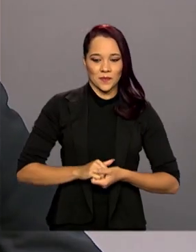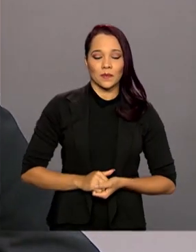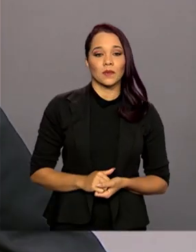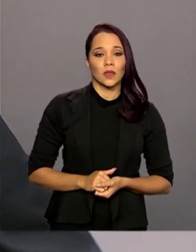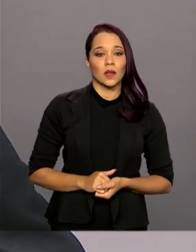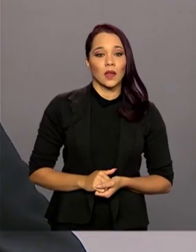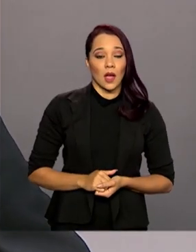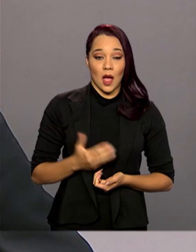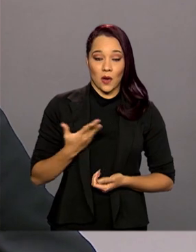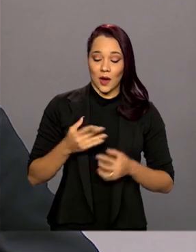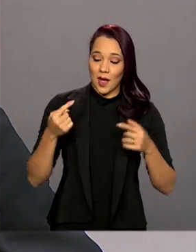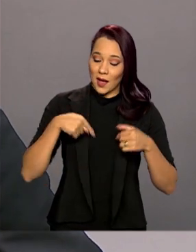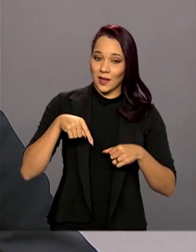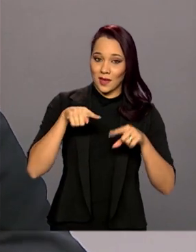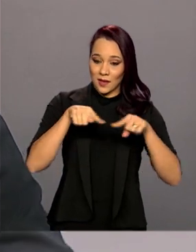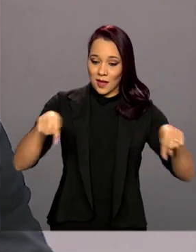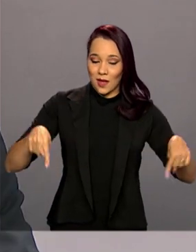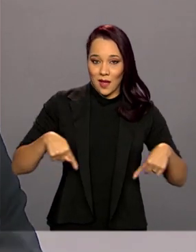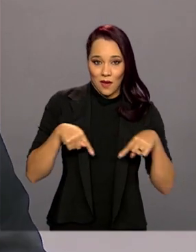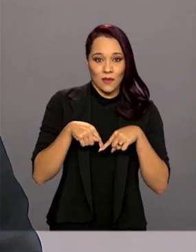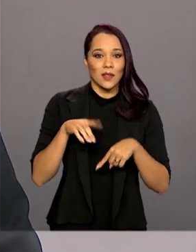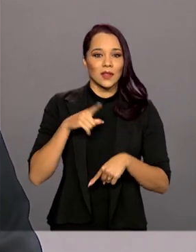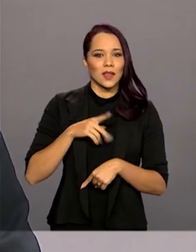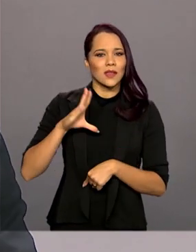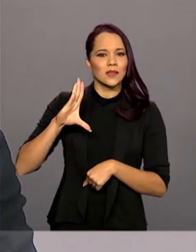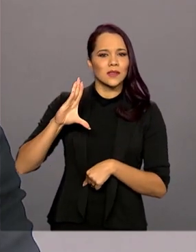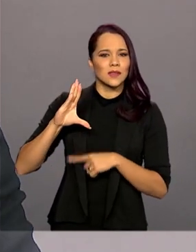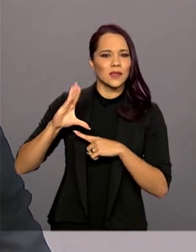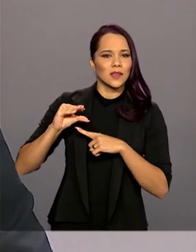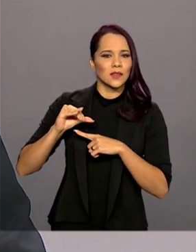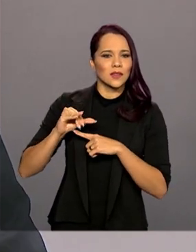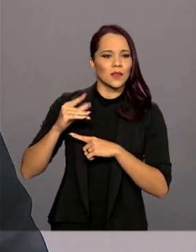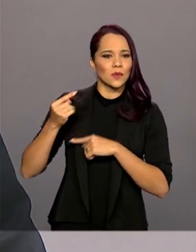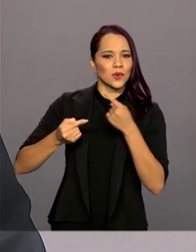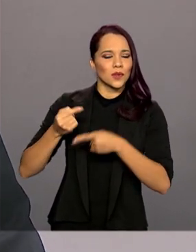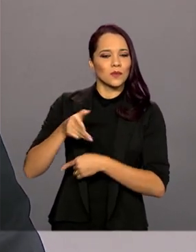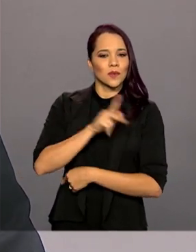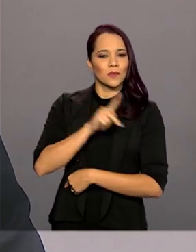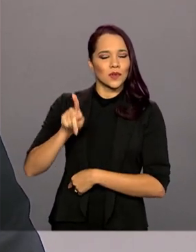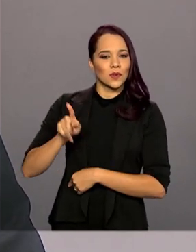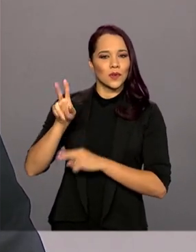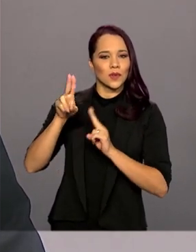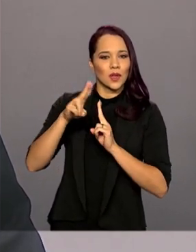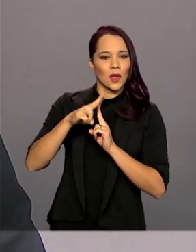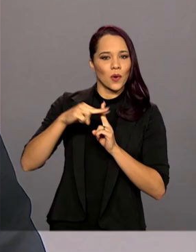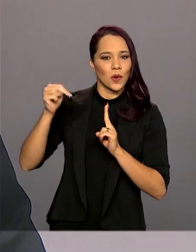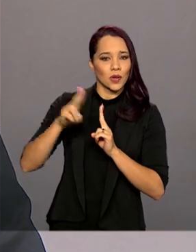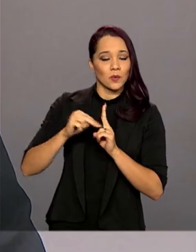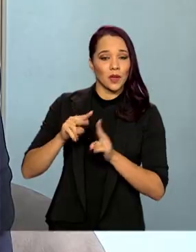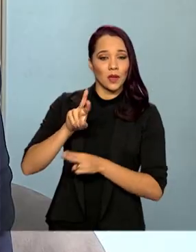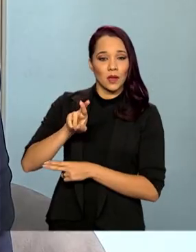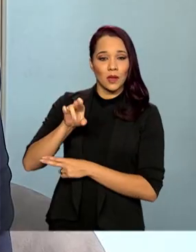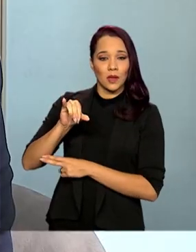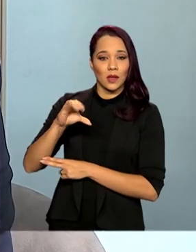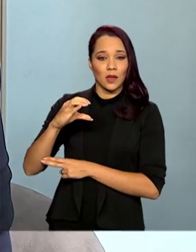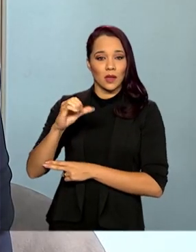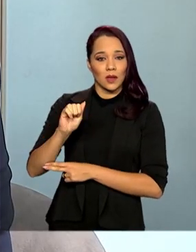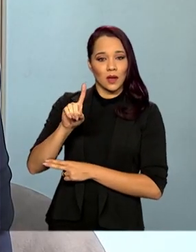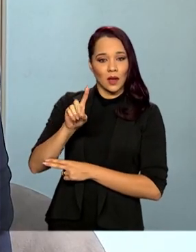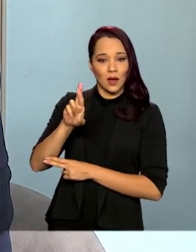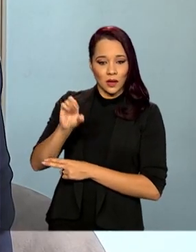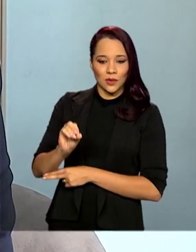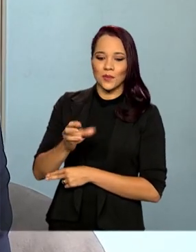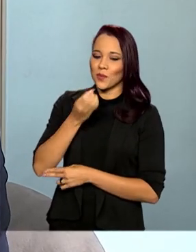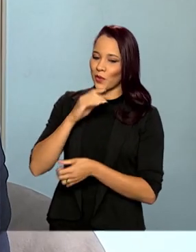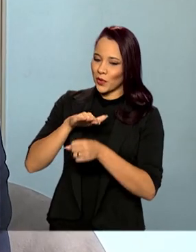Aqui no nosso estúdio nós recebemos também o cientista político e professor da Universidade de Brasília, Ricardo Caldas. Boa